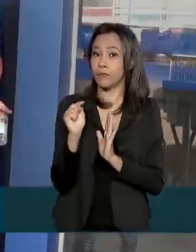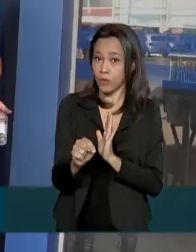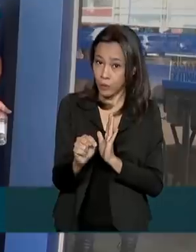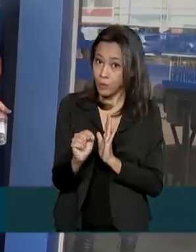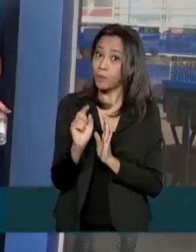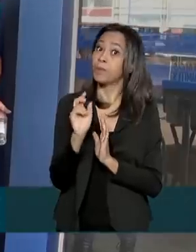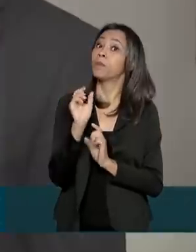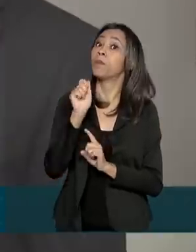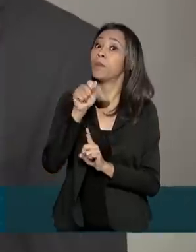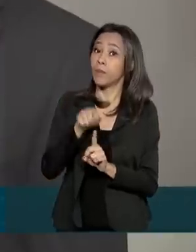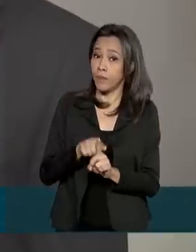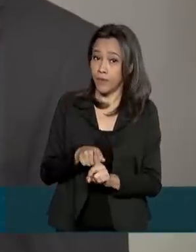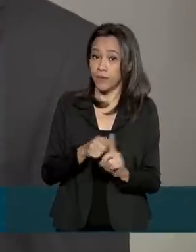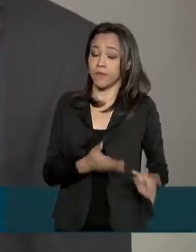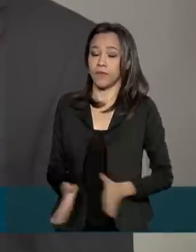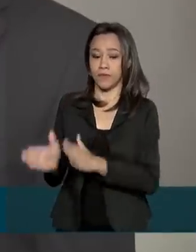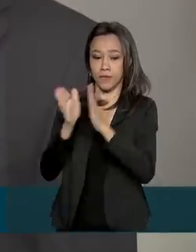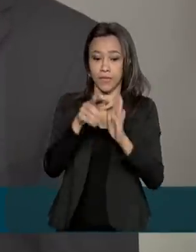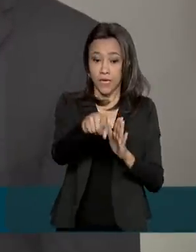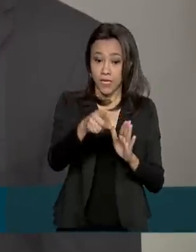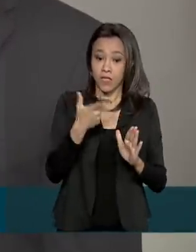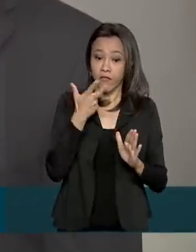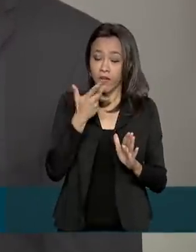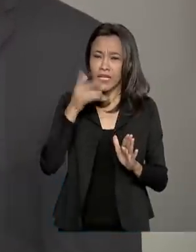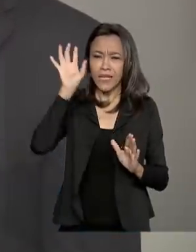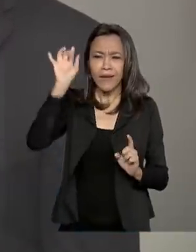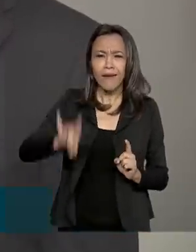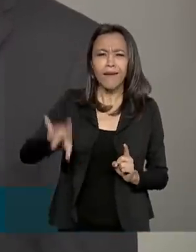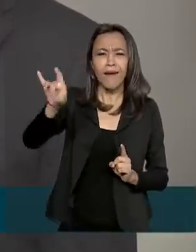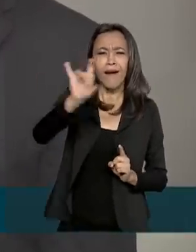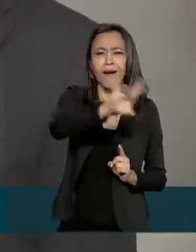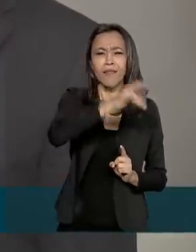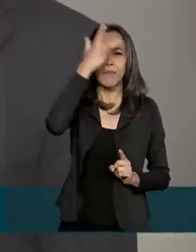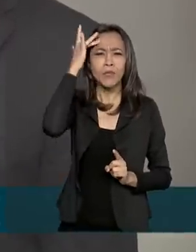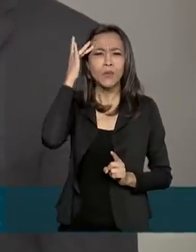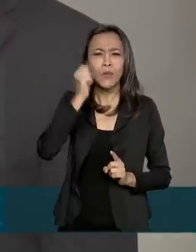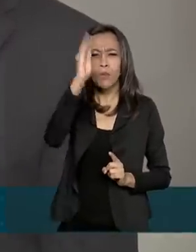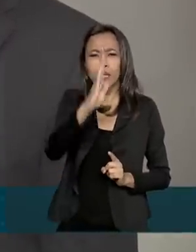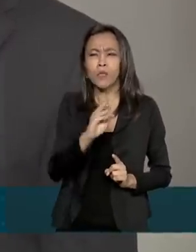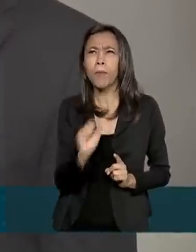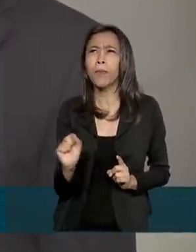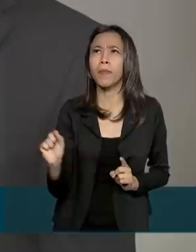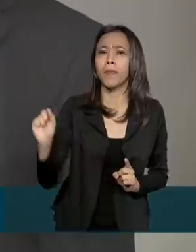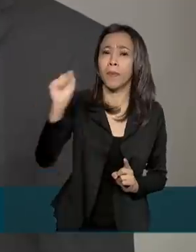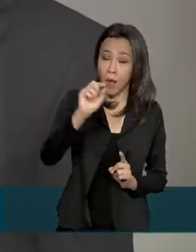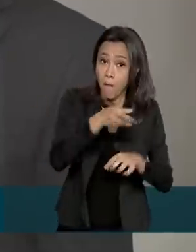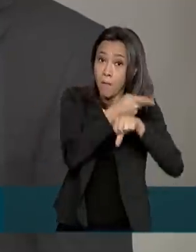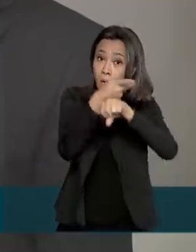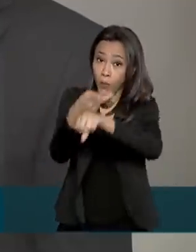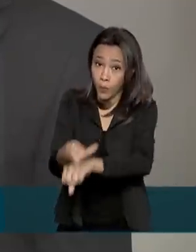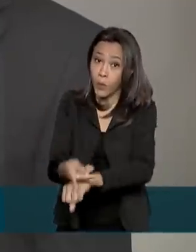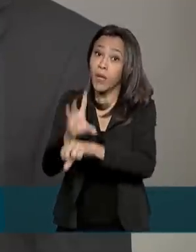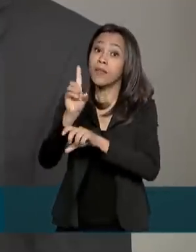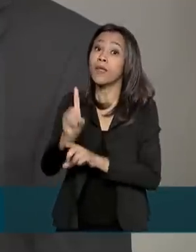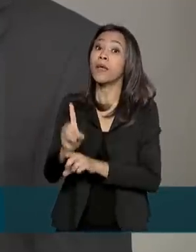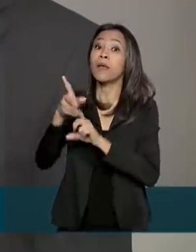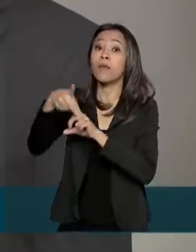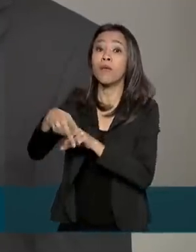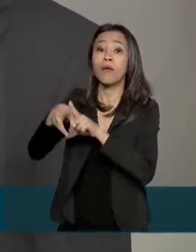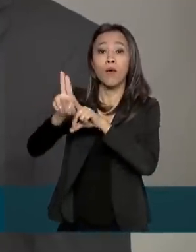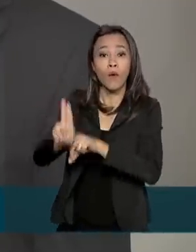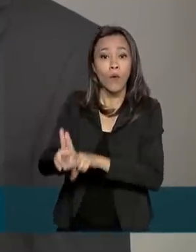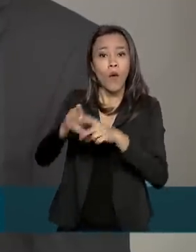mês. Isso vai dar condição a que cada brasileiro, cada brasileira, cada cantinho do Brasil vá à Defensoria Pública, leve a sua